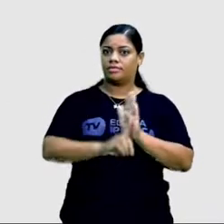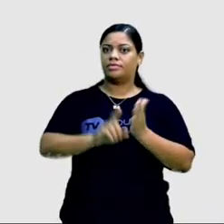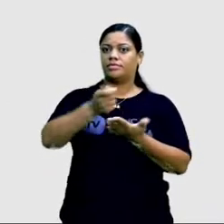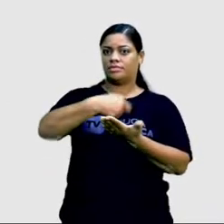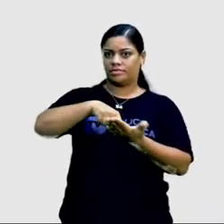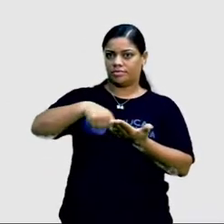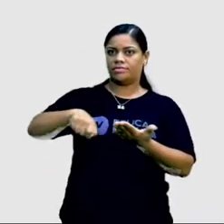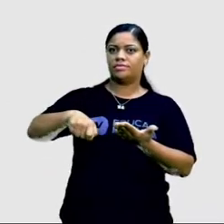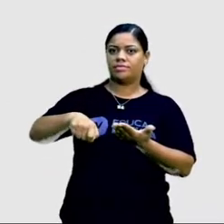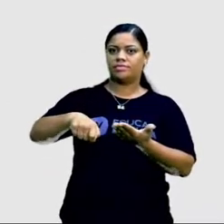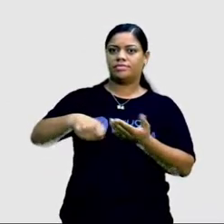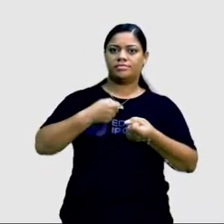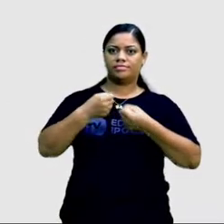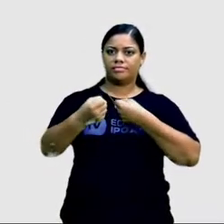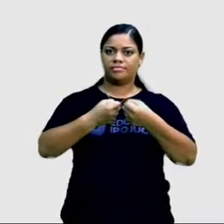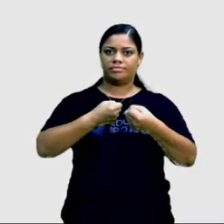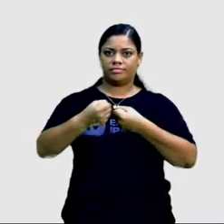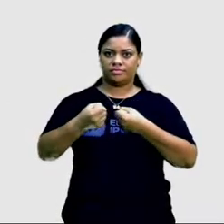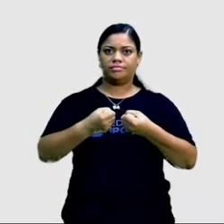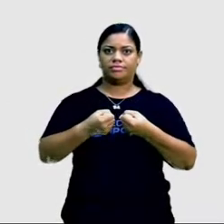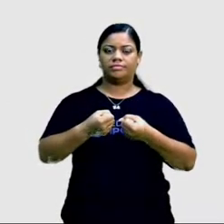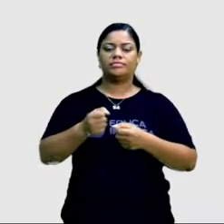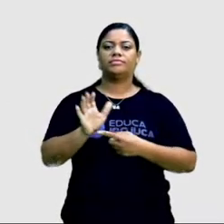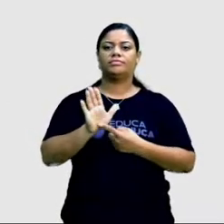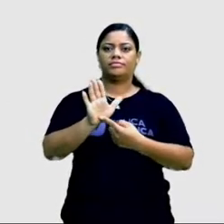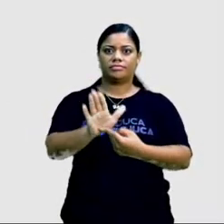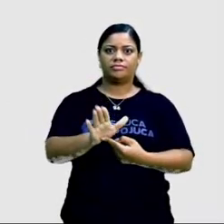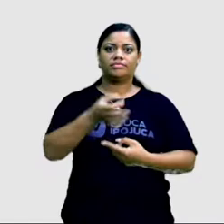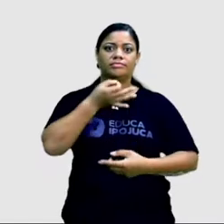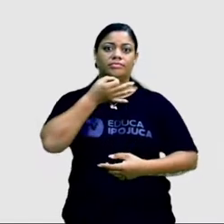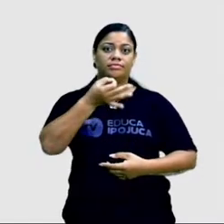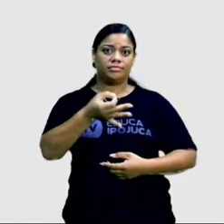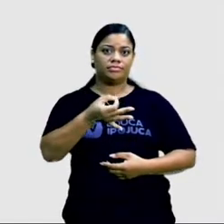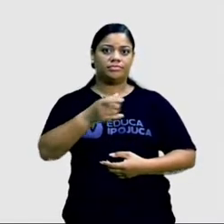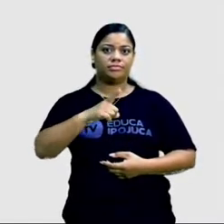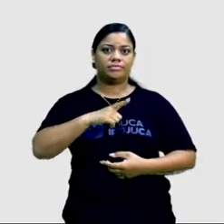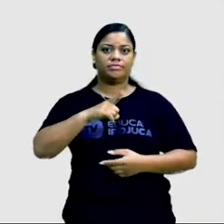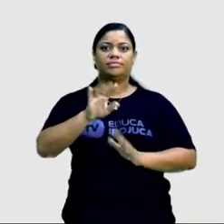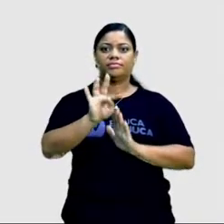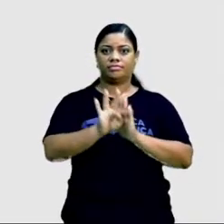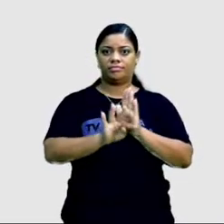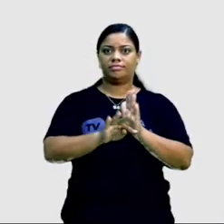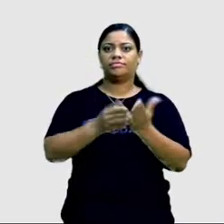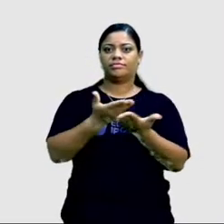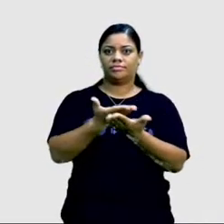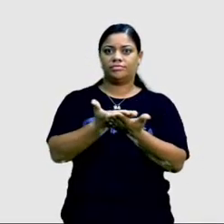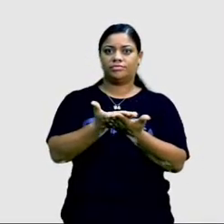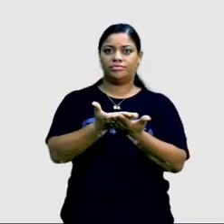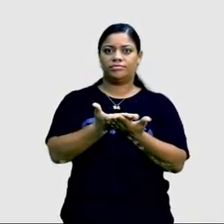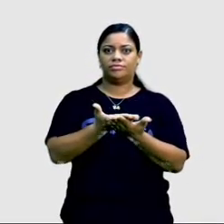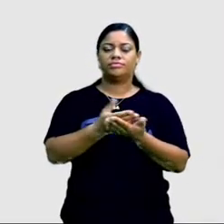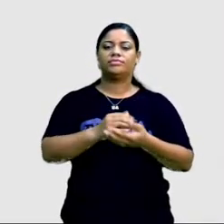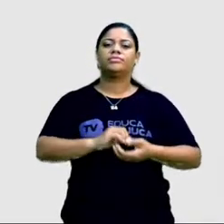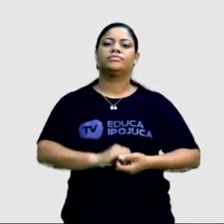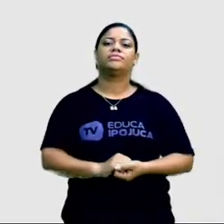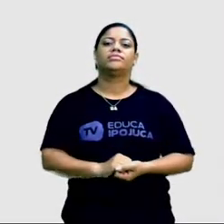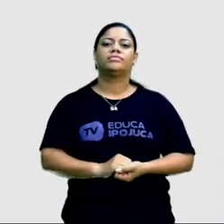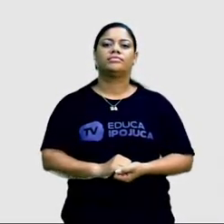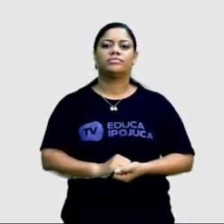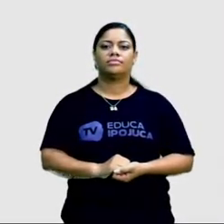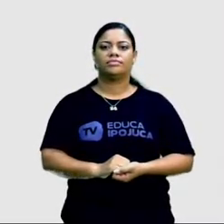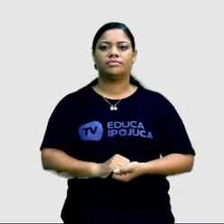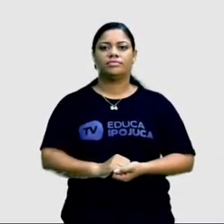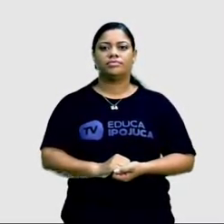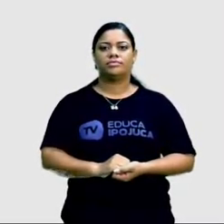assinar a sua reportagem para colocar de quem é a opinião que está ali naquele estudo. Porque a reportagem é um tipo de estudo